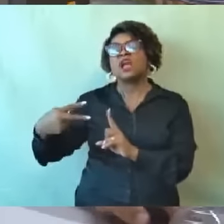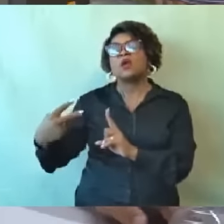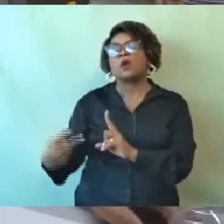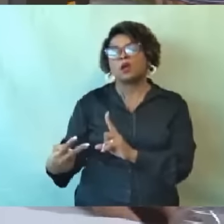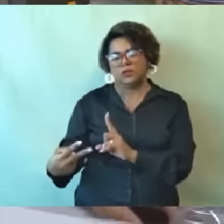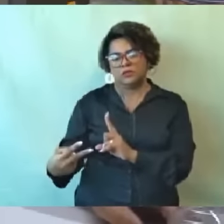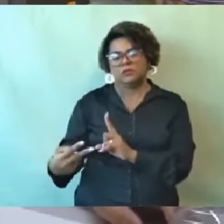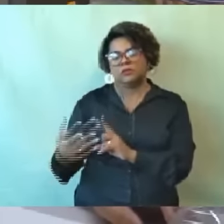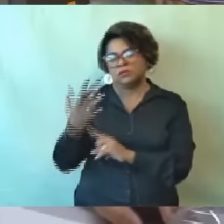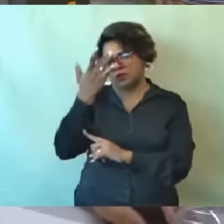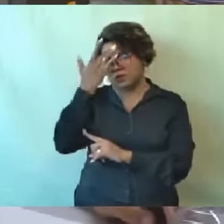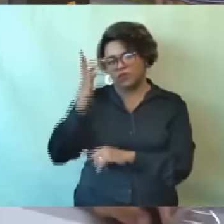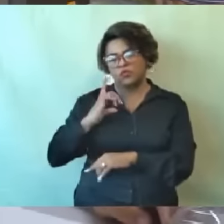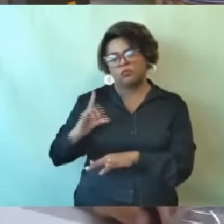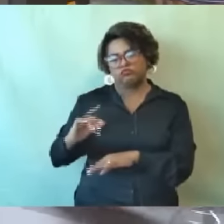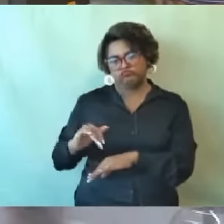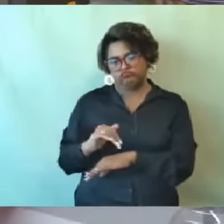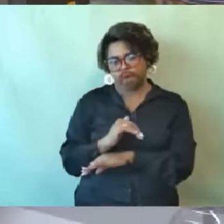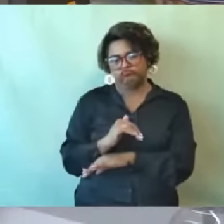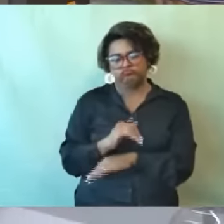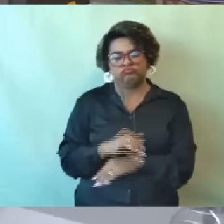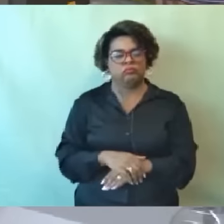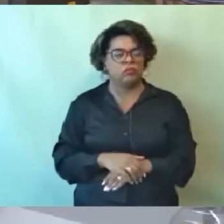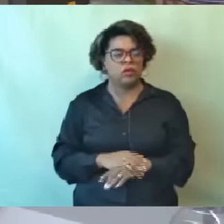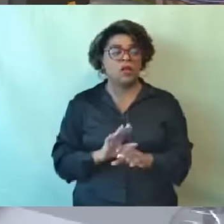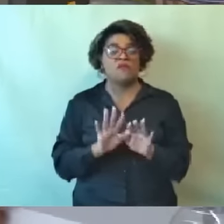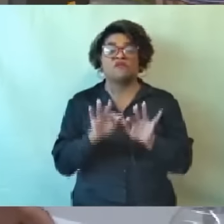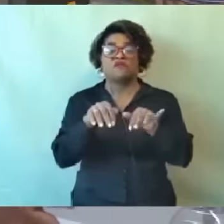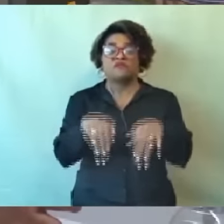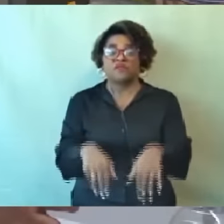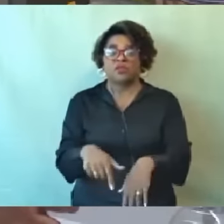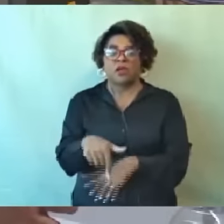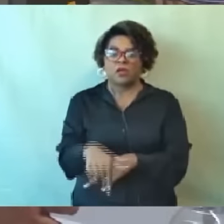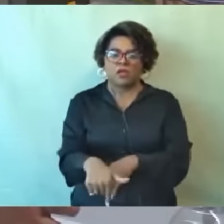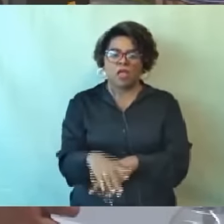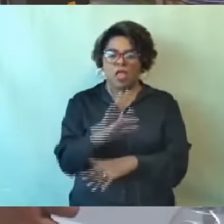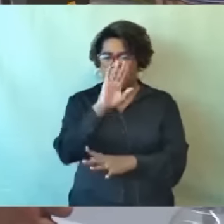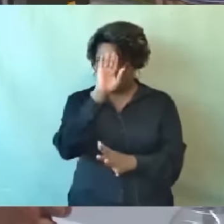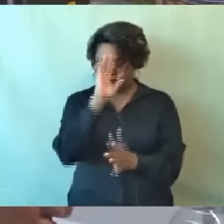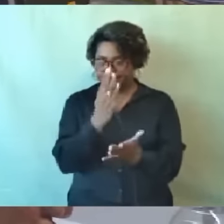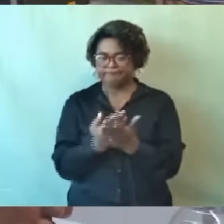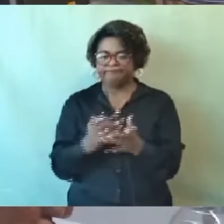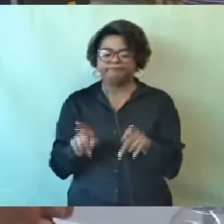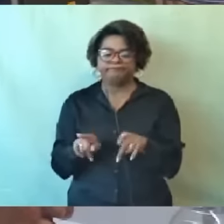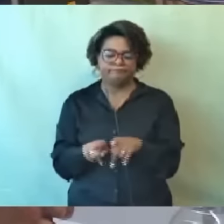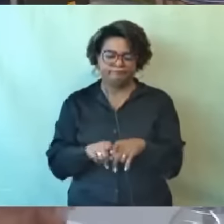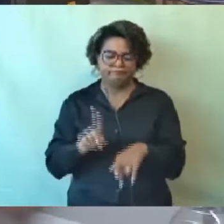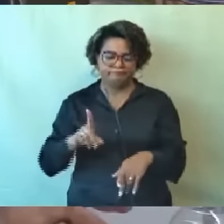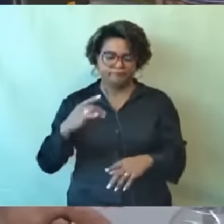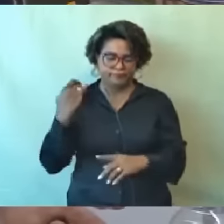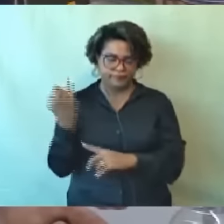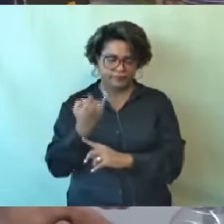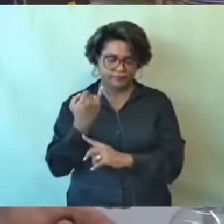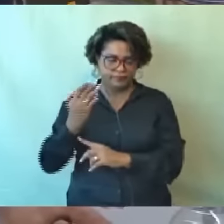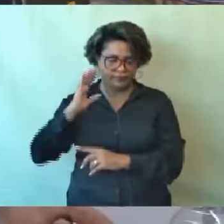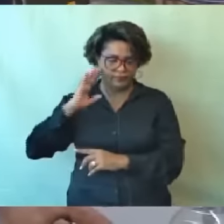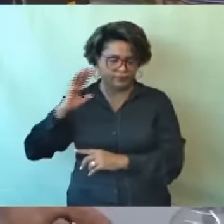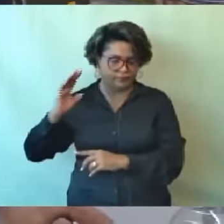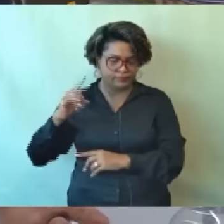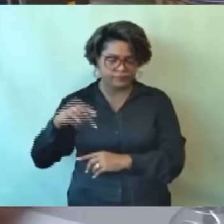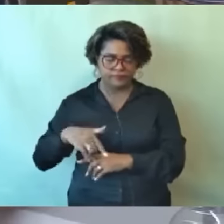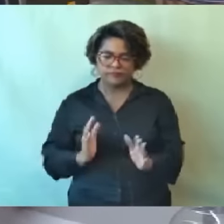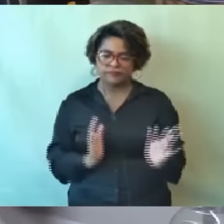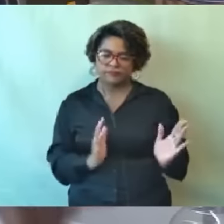finalizar, eu acredito que seria muito importante, em especial nesse momento, a Câmara de São Paulo acabou de